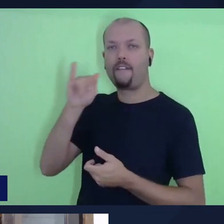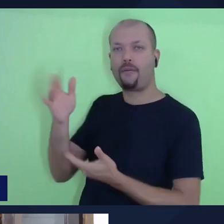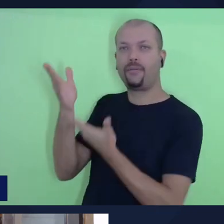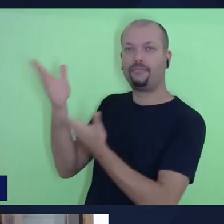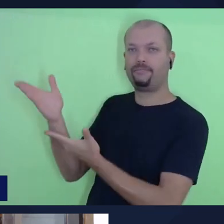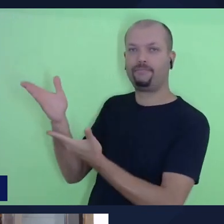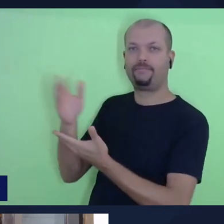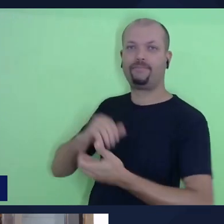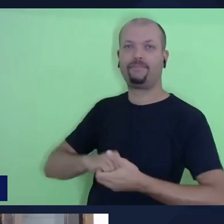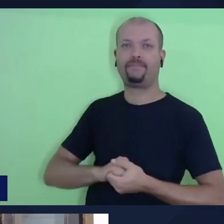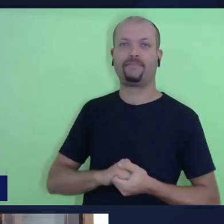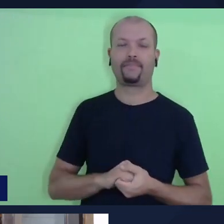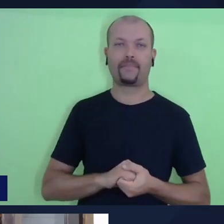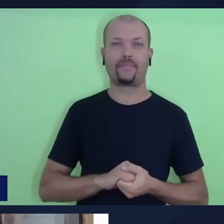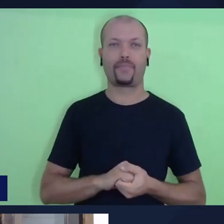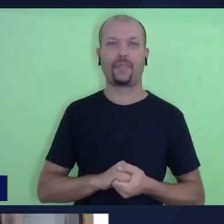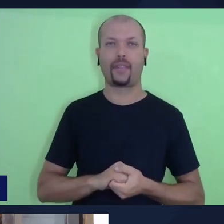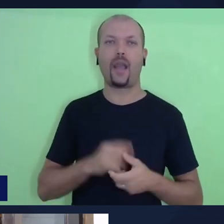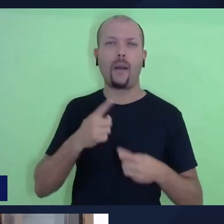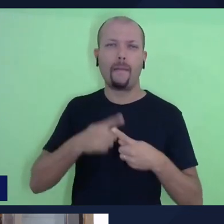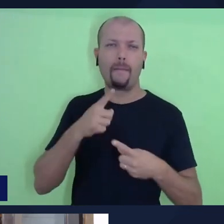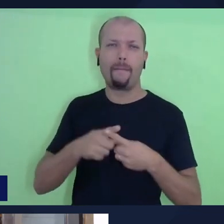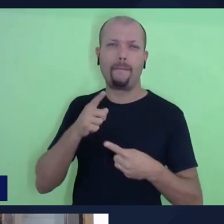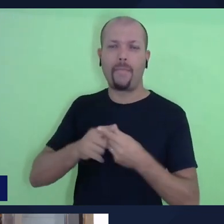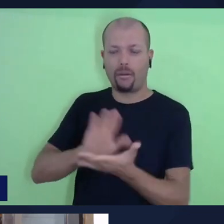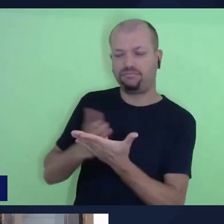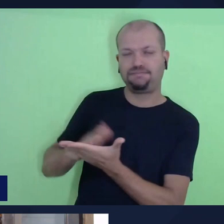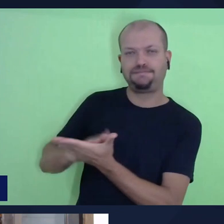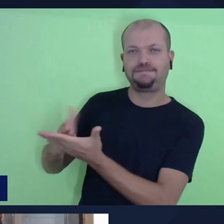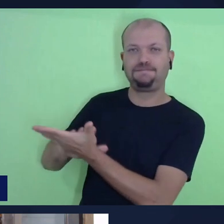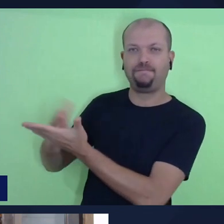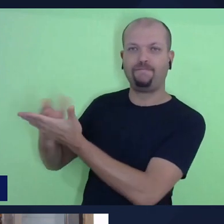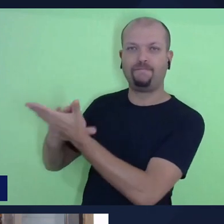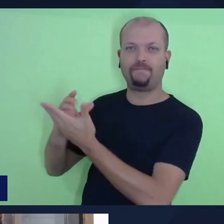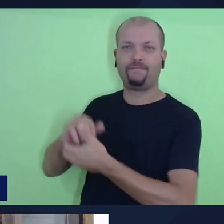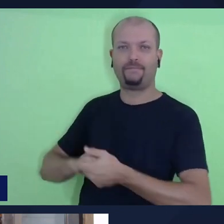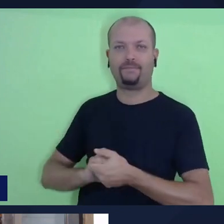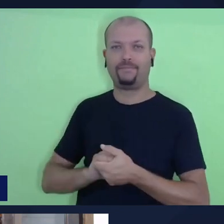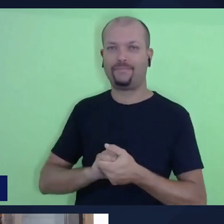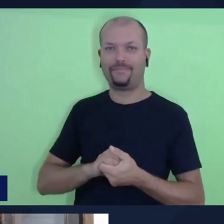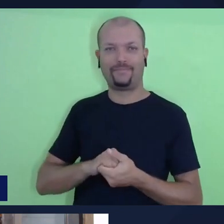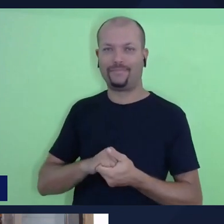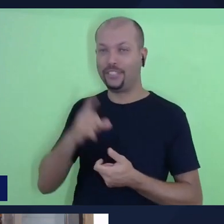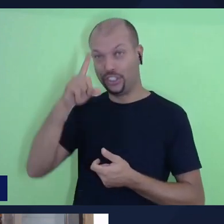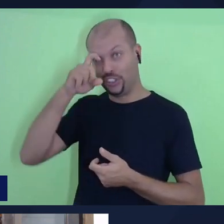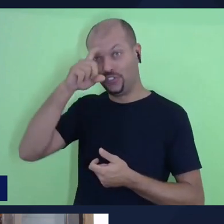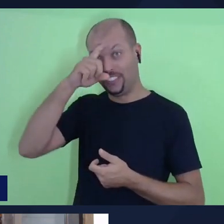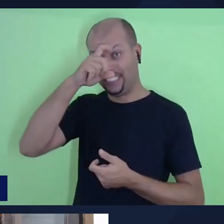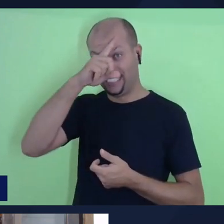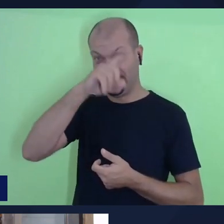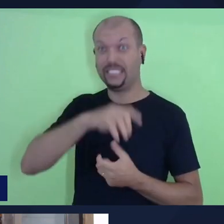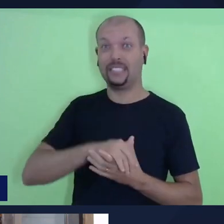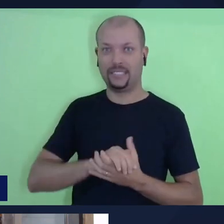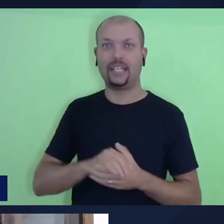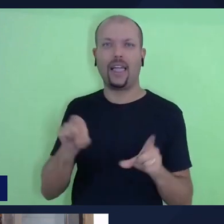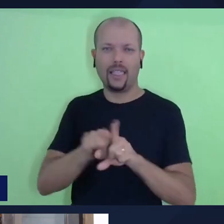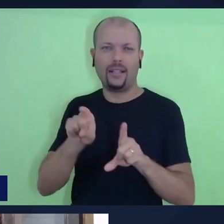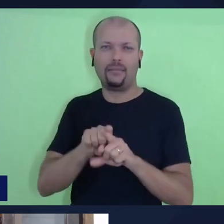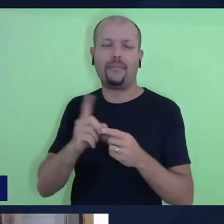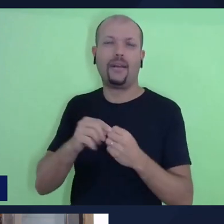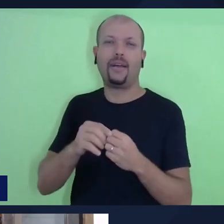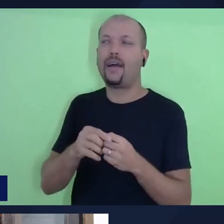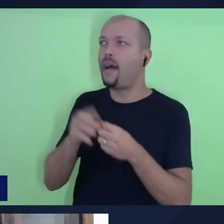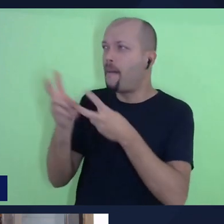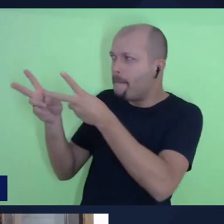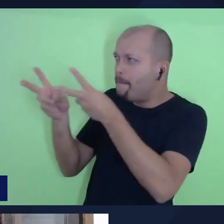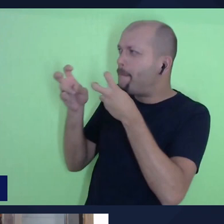pela habilidade de interpretar aqui, você não sabe quão difícil é e eu imagino ouvir e